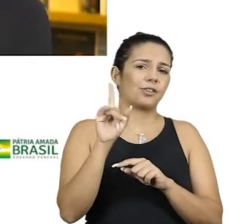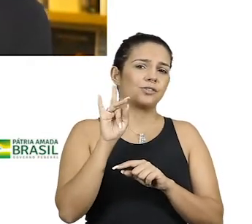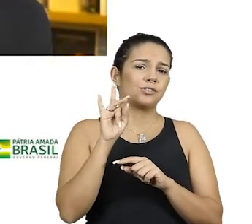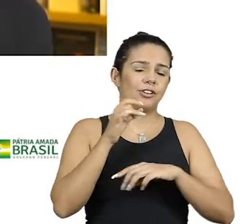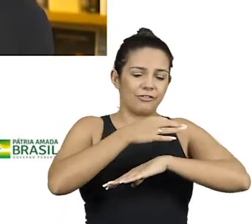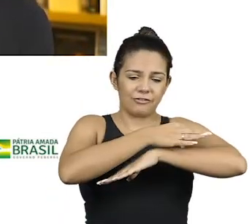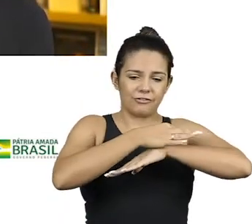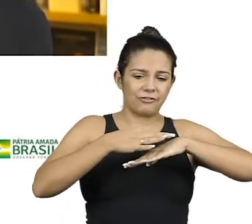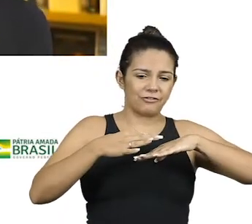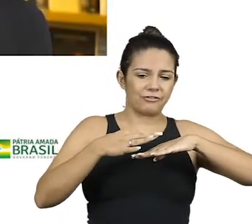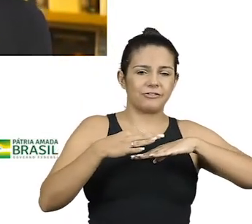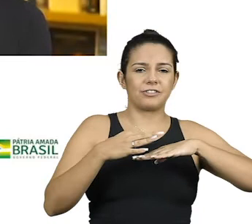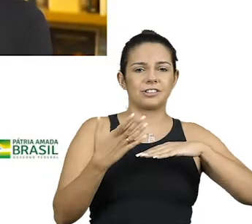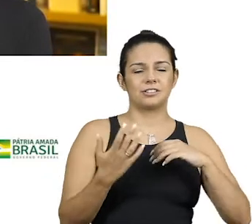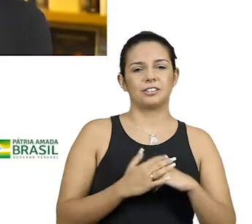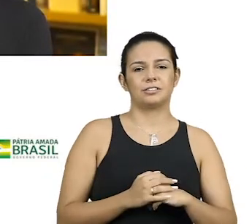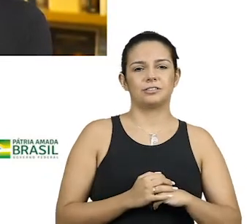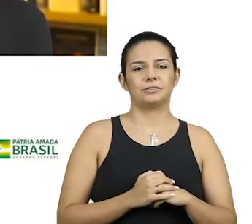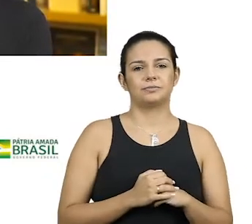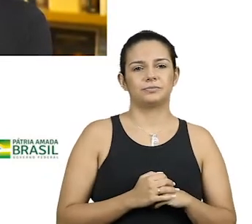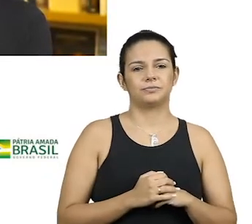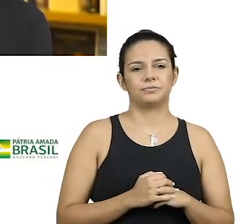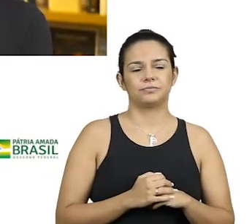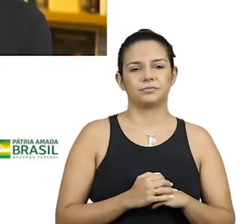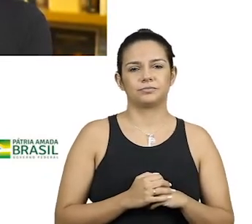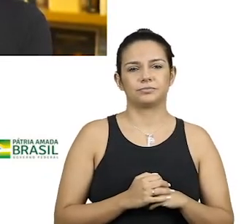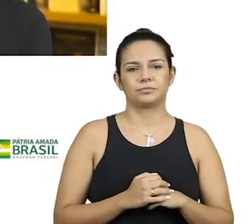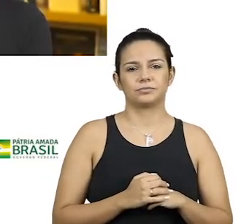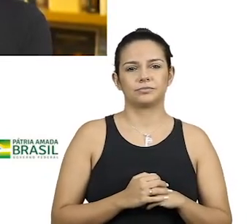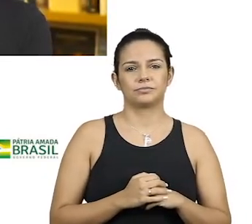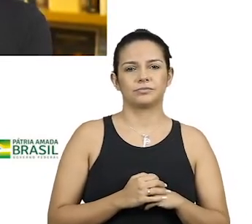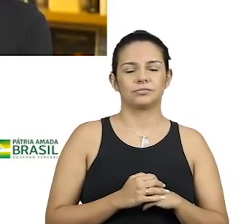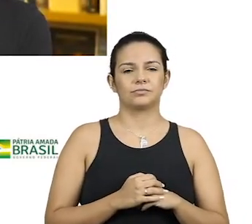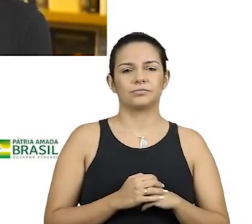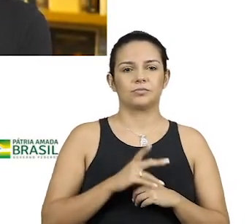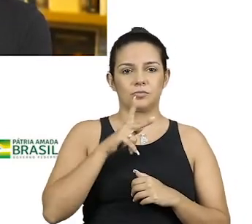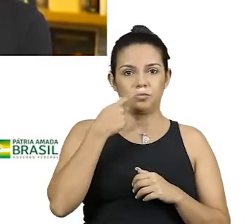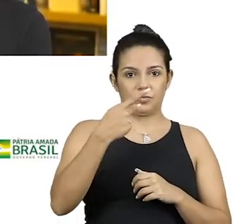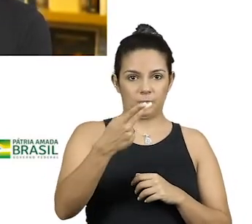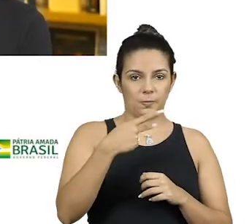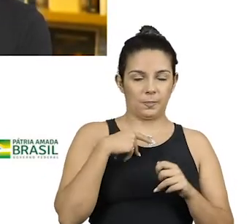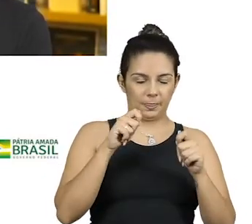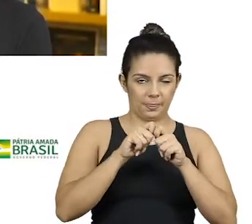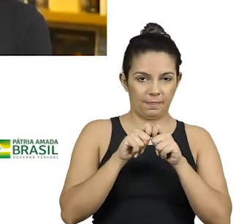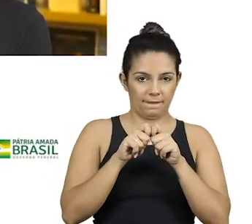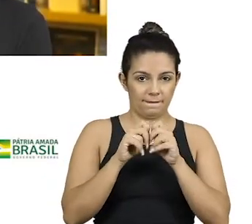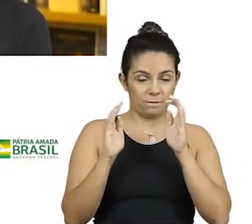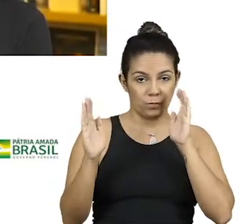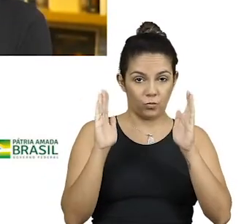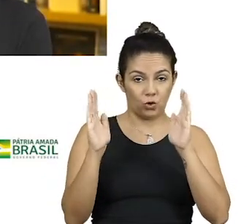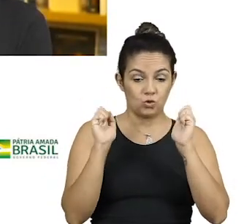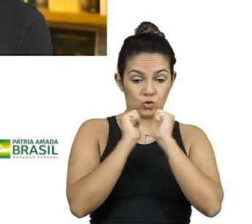Acho que talvez o que eu citaria como produto que eu fiz durante o Big Brother